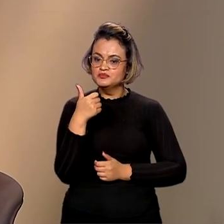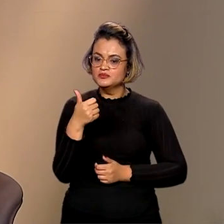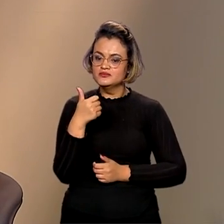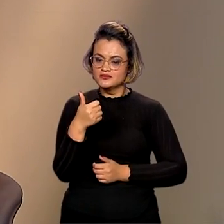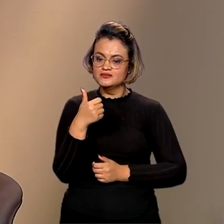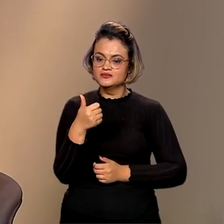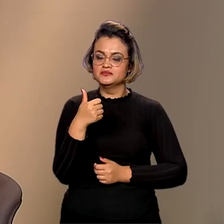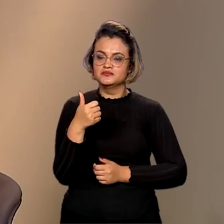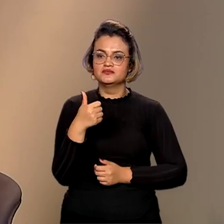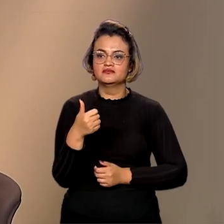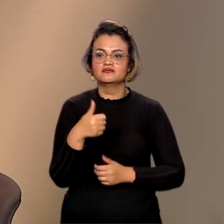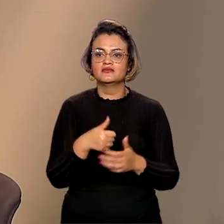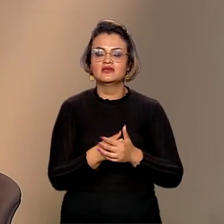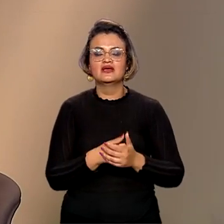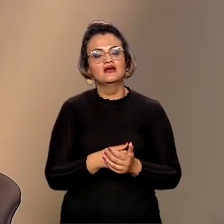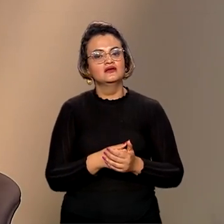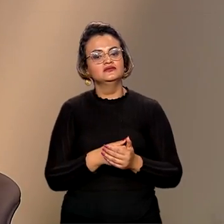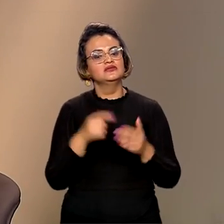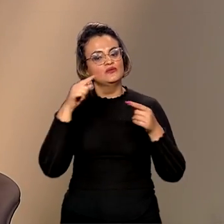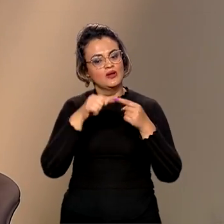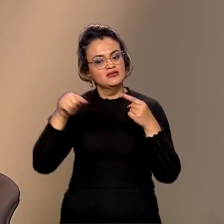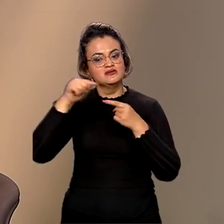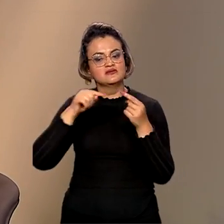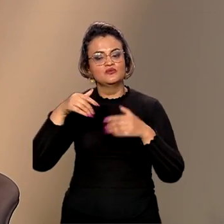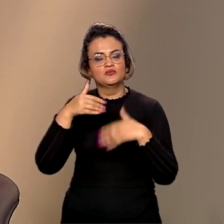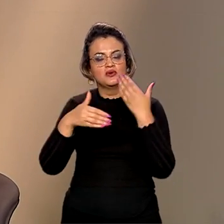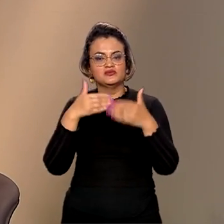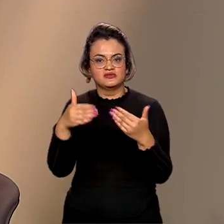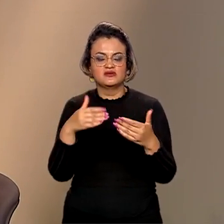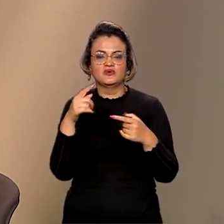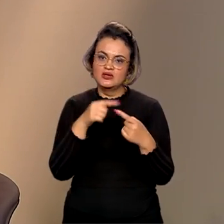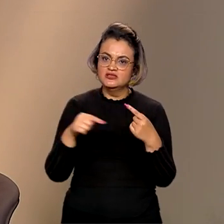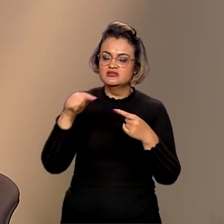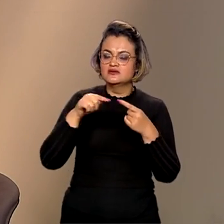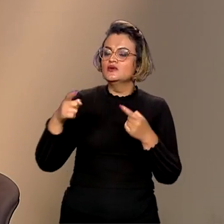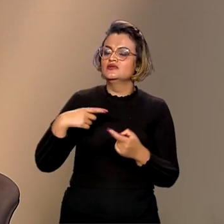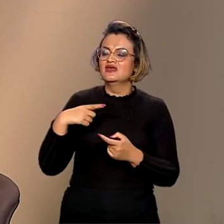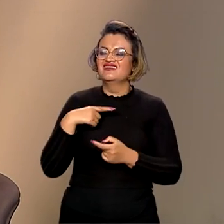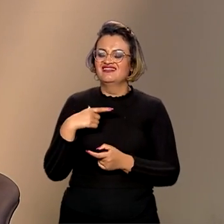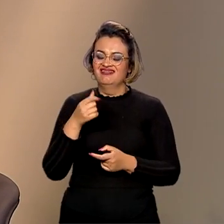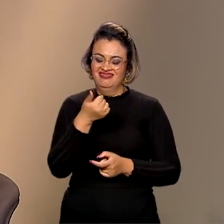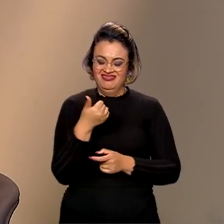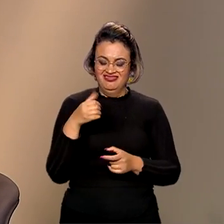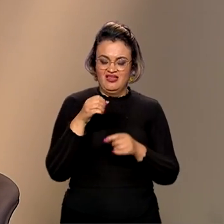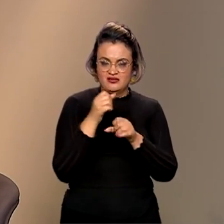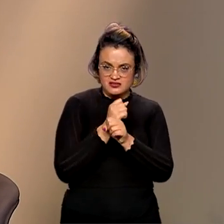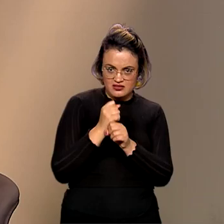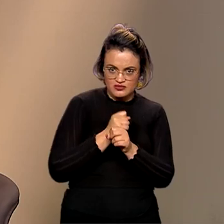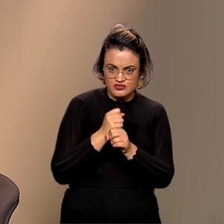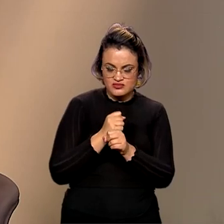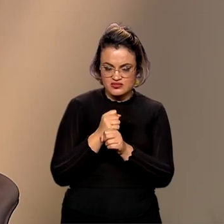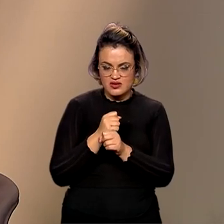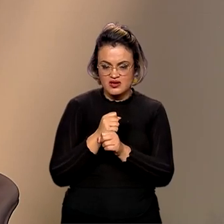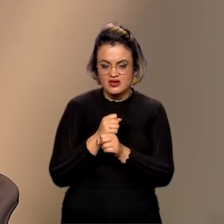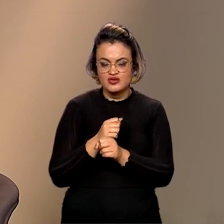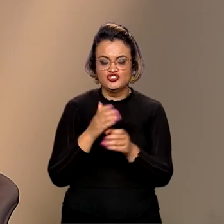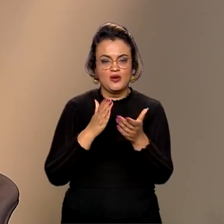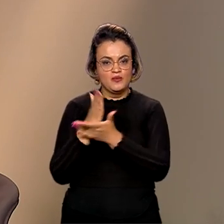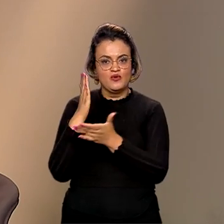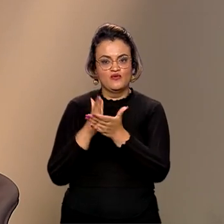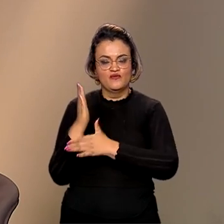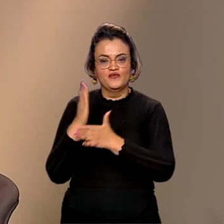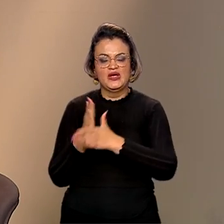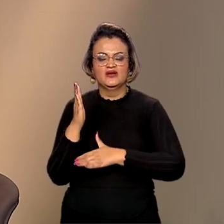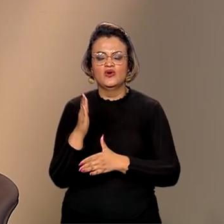na atualização dos processos. Em 10 anos, foram homologadas